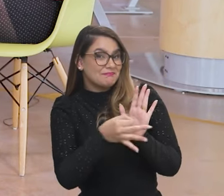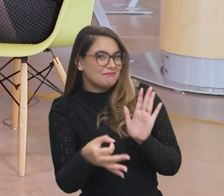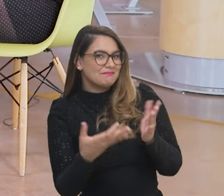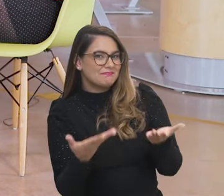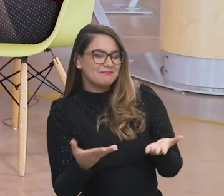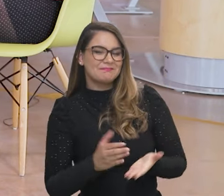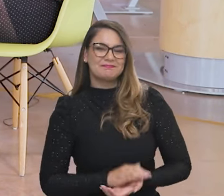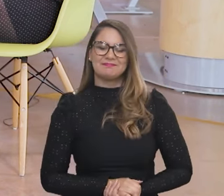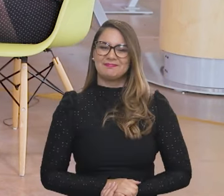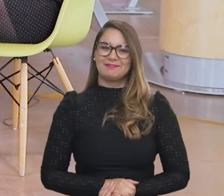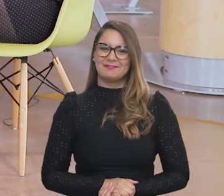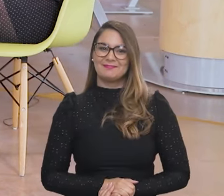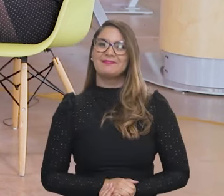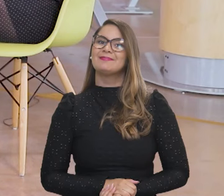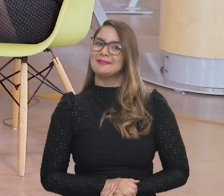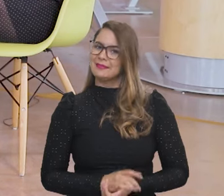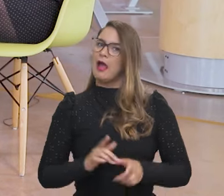atuação?